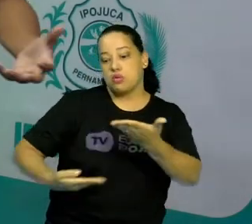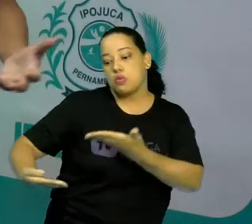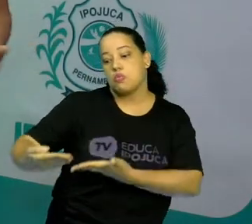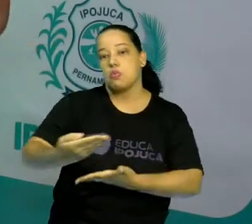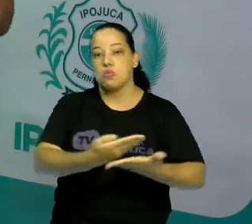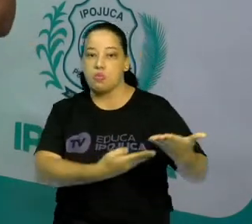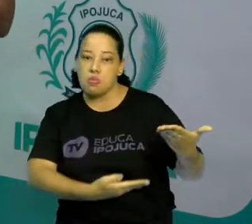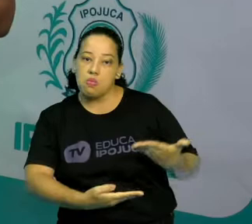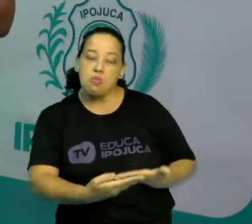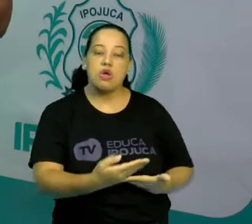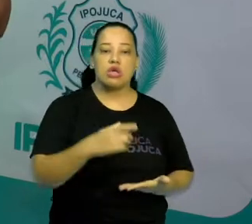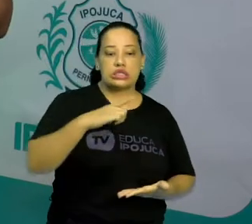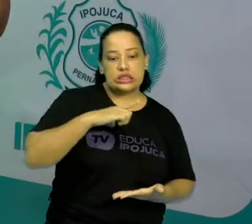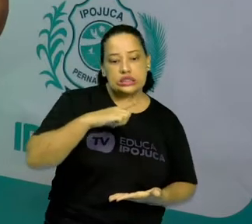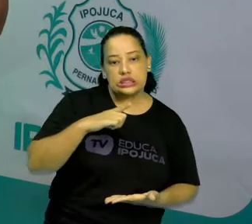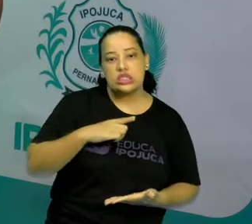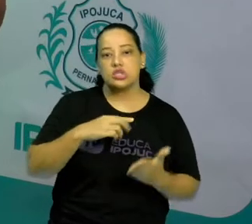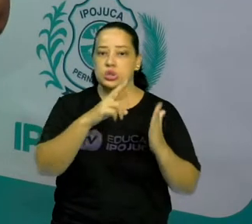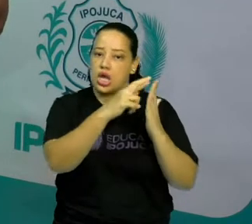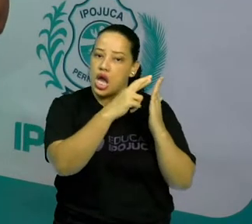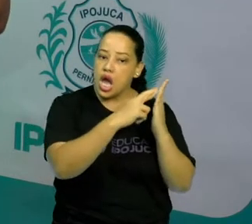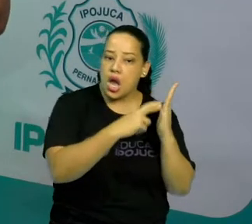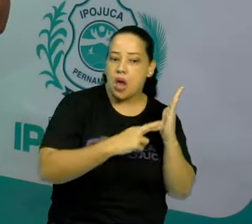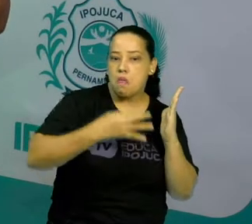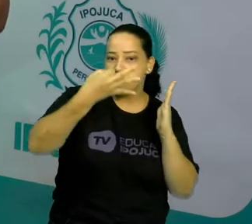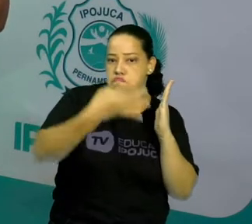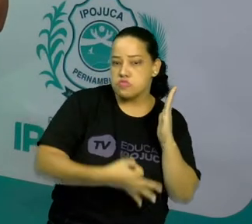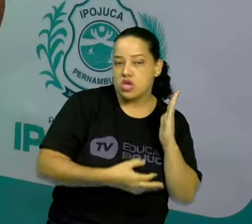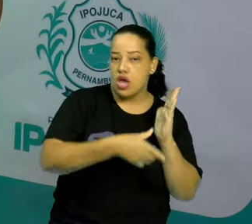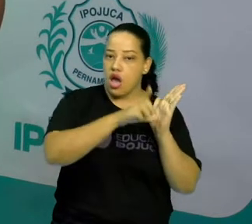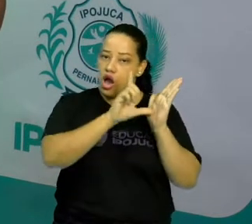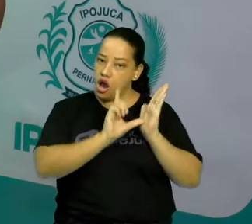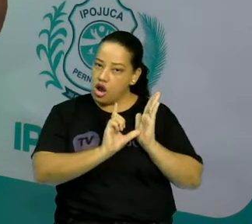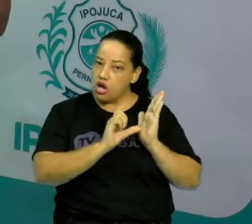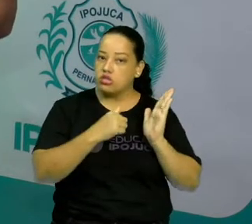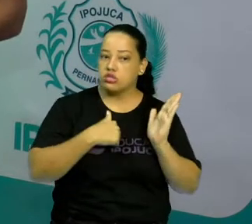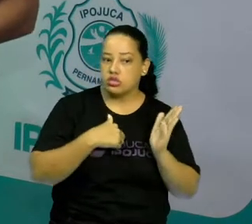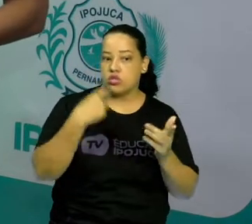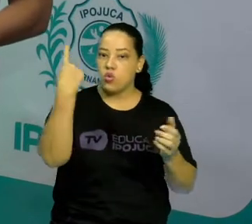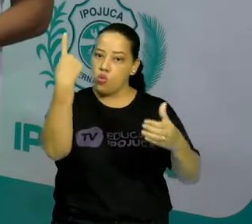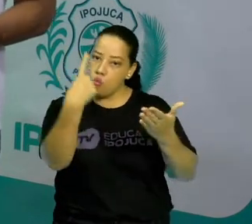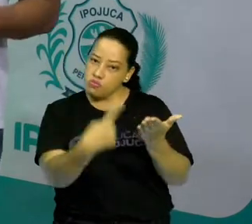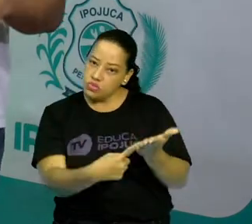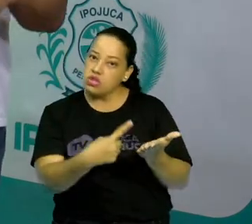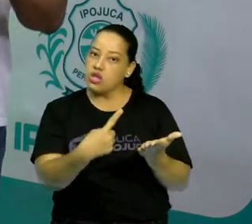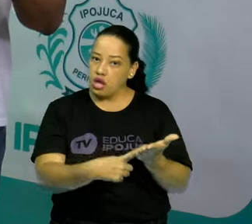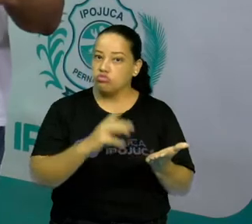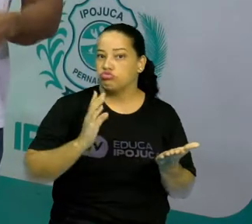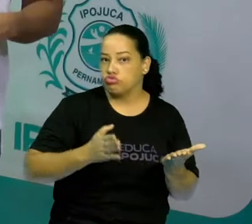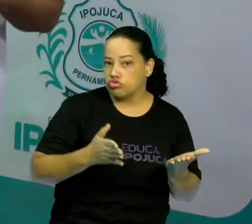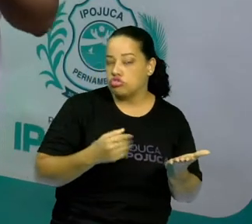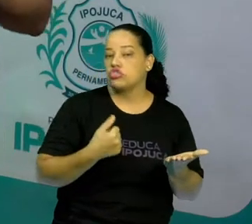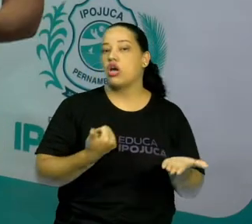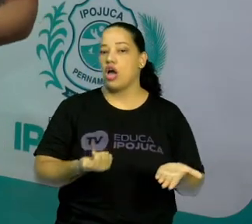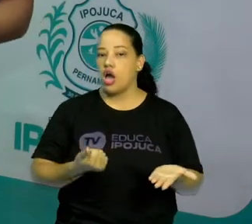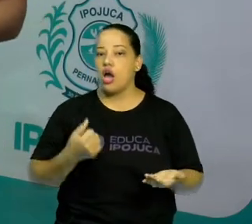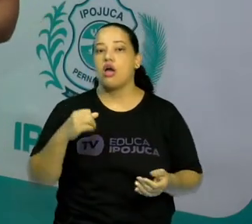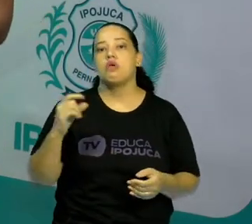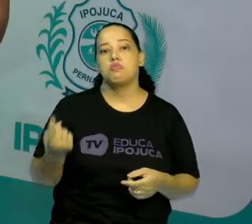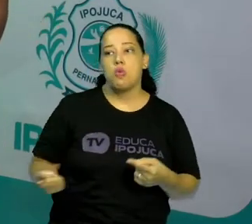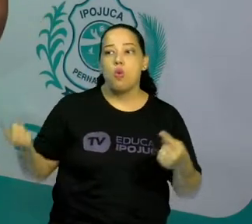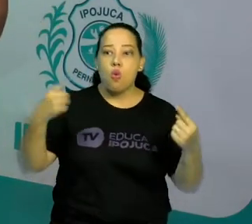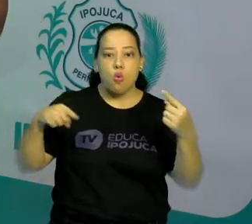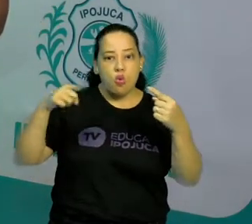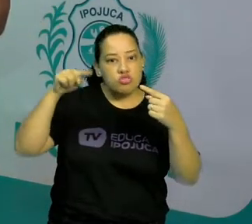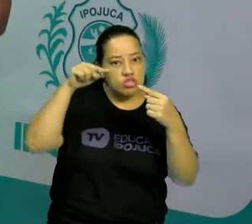padronizadas, discutidas antecipadamente entre todos os participantes, visando, obviamente, um